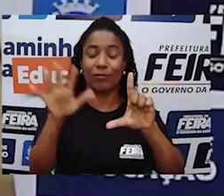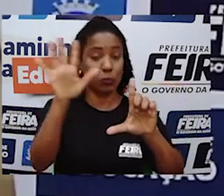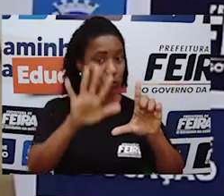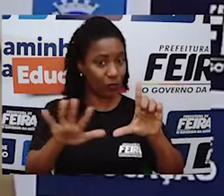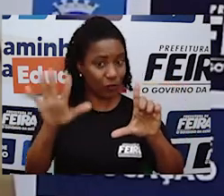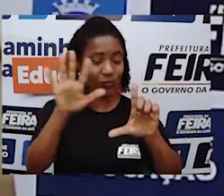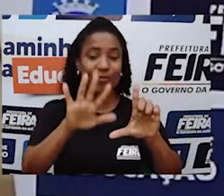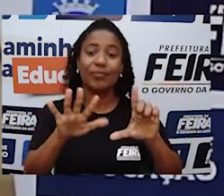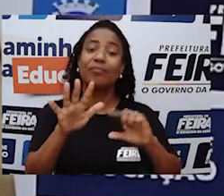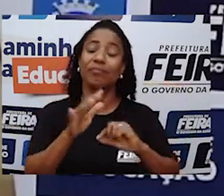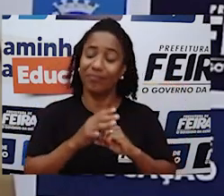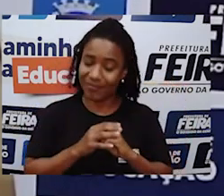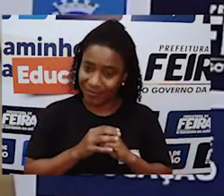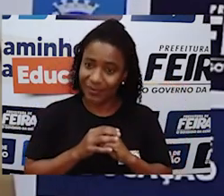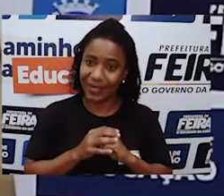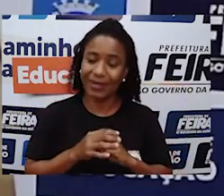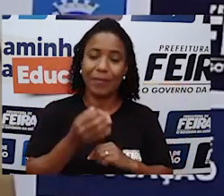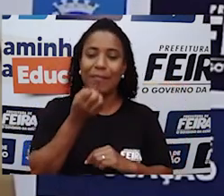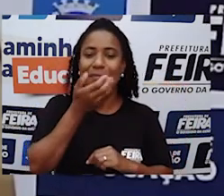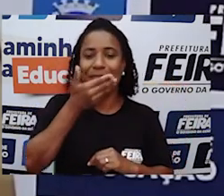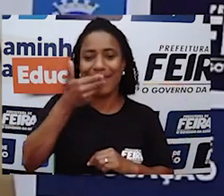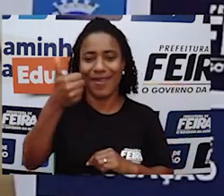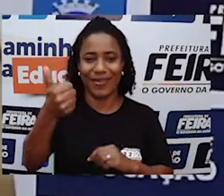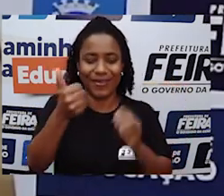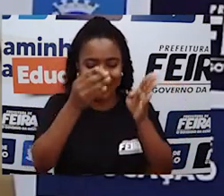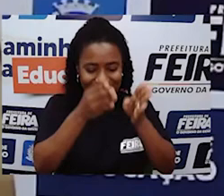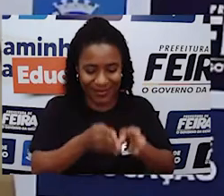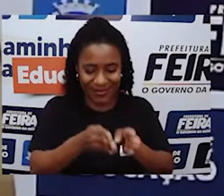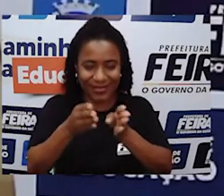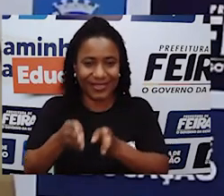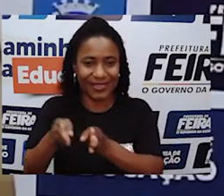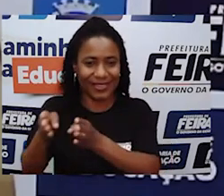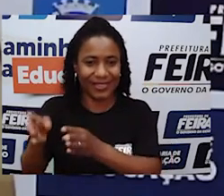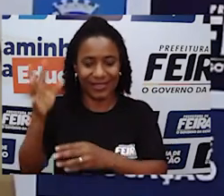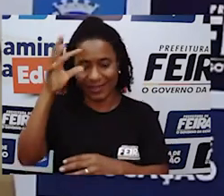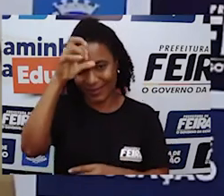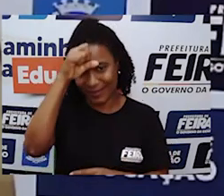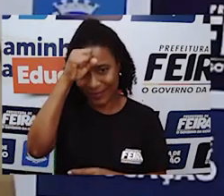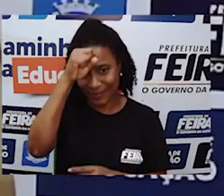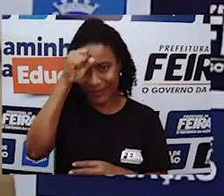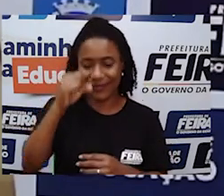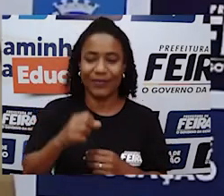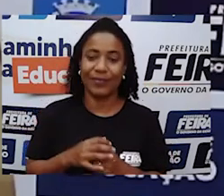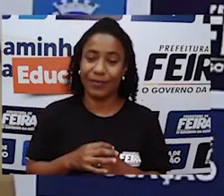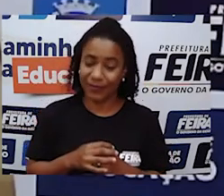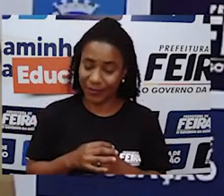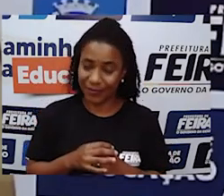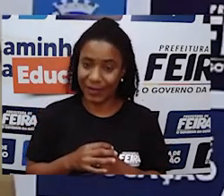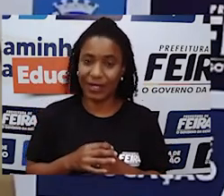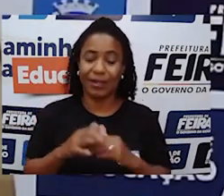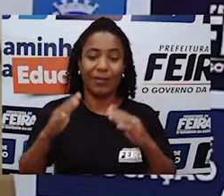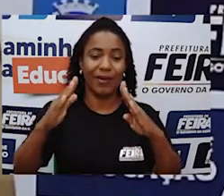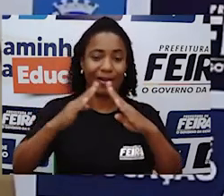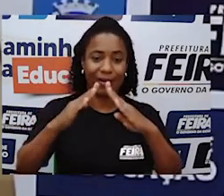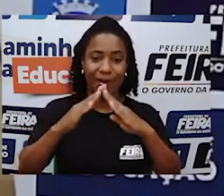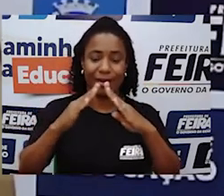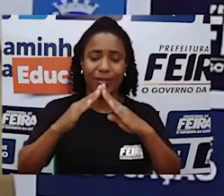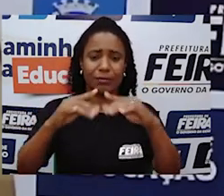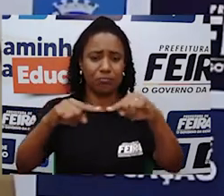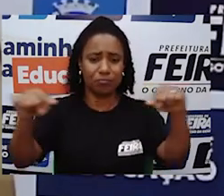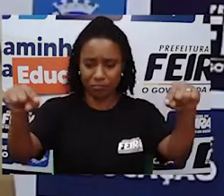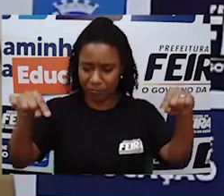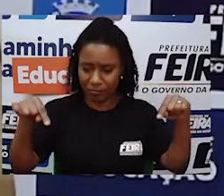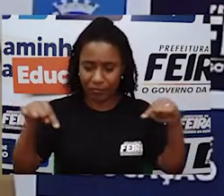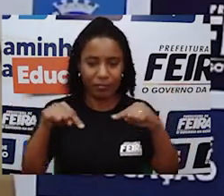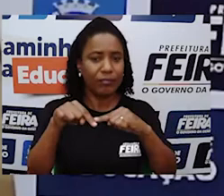saudável e produtivo para aprender. Primeiro, busque em sua casa um local